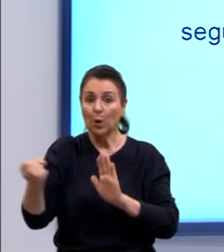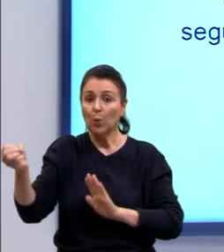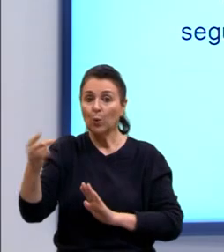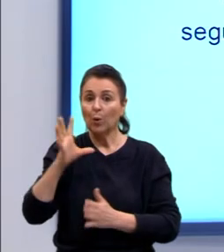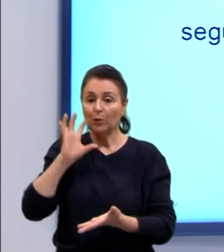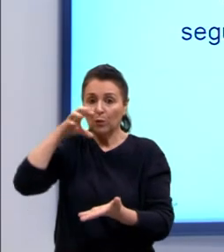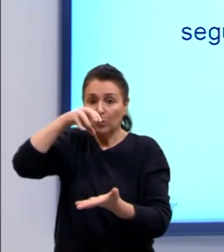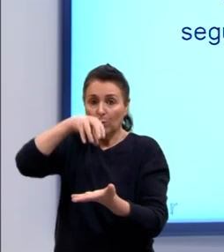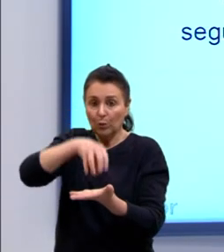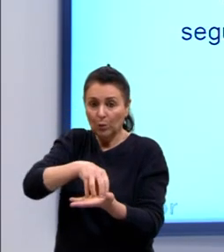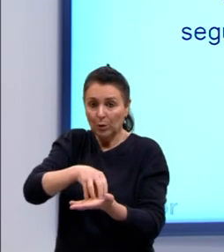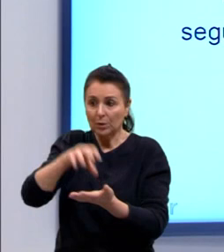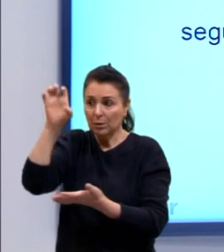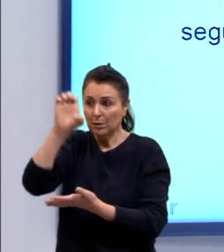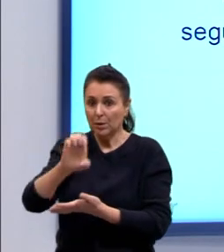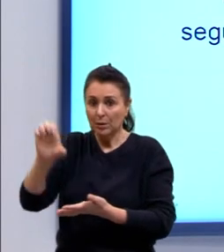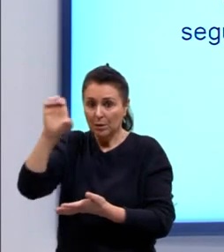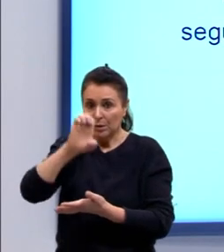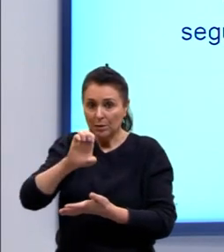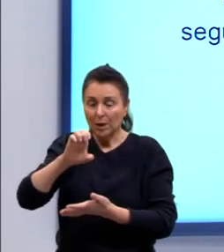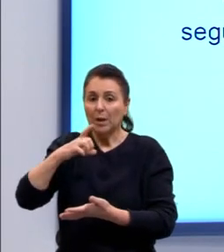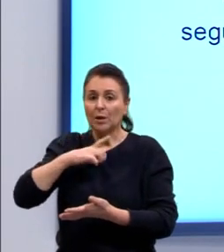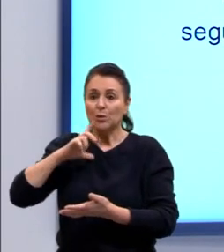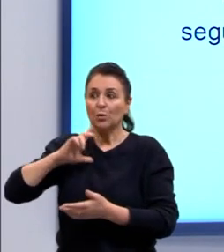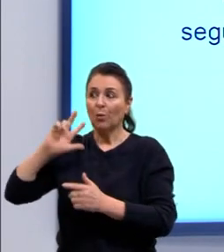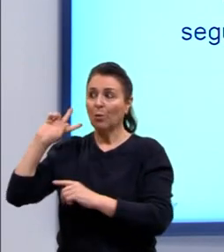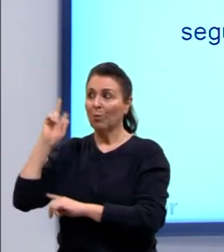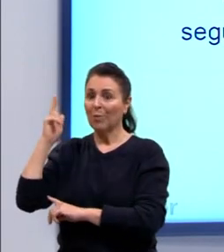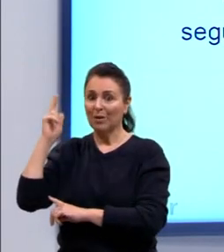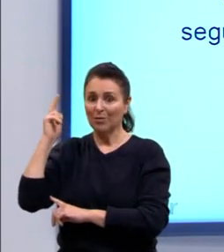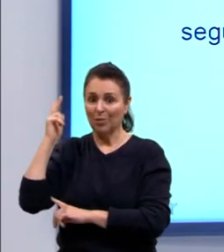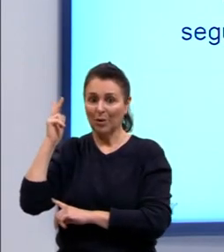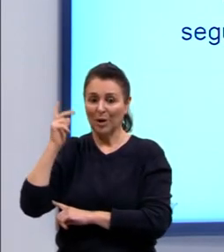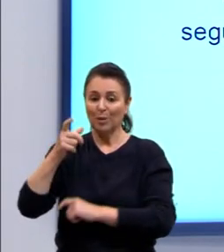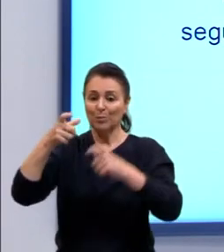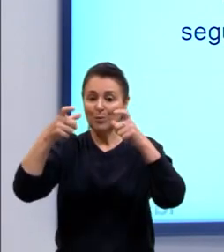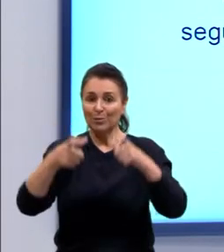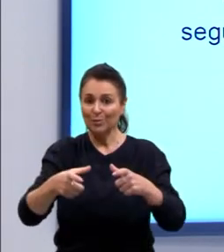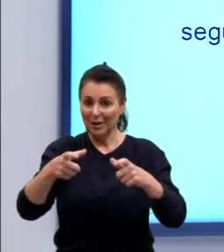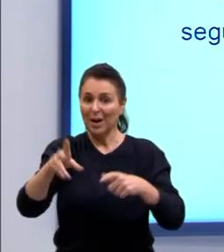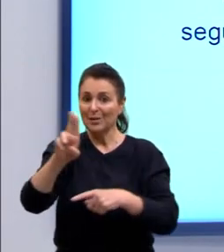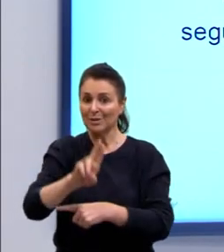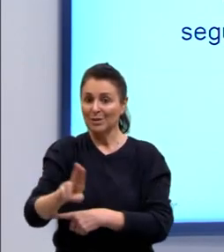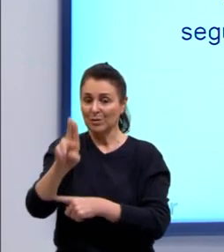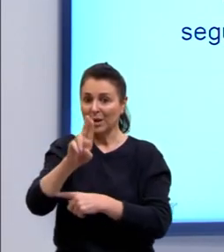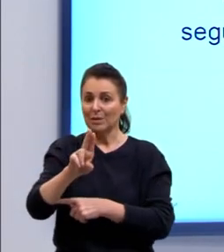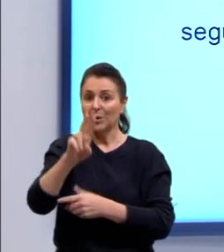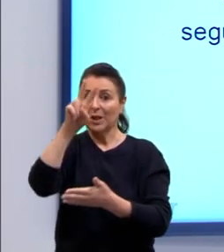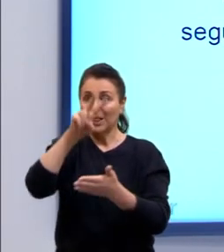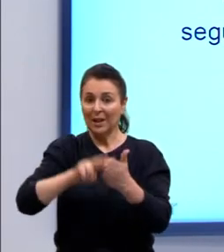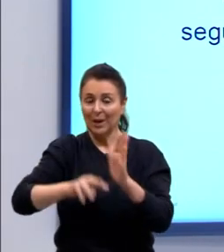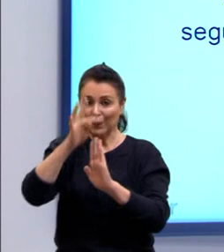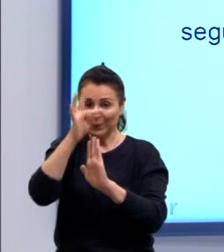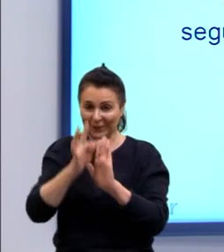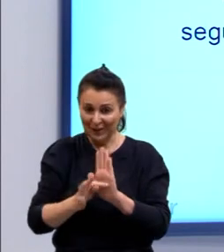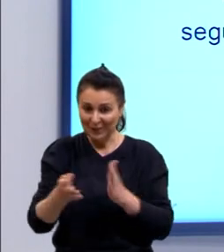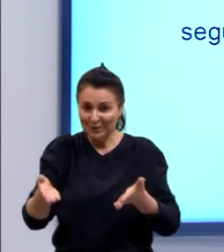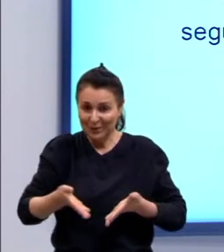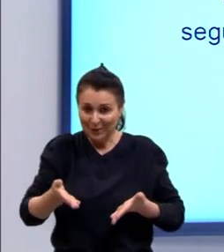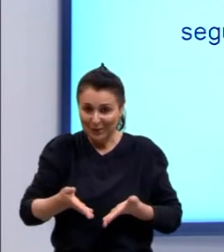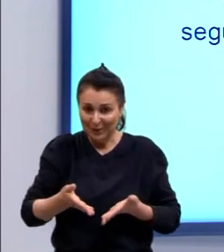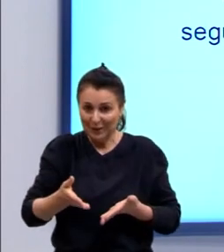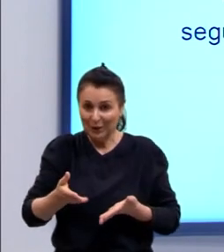europeu deixou o seguinte legado para as áreas ocupadas. Então, vamos ler o texto e tentar achar aí o que ele fala do